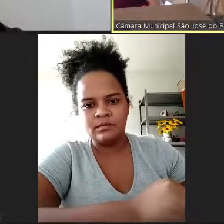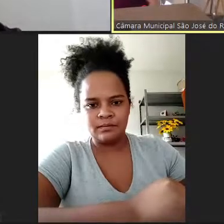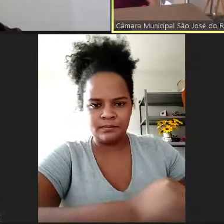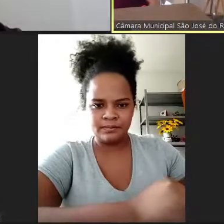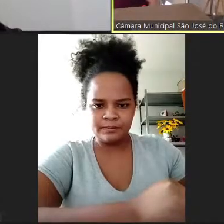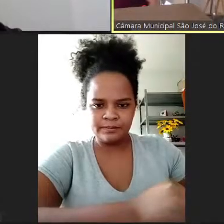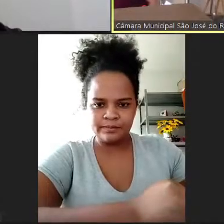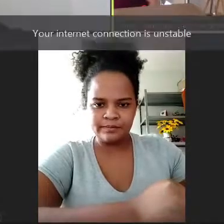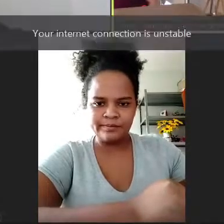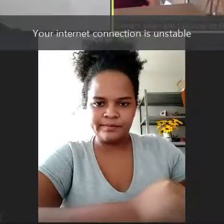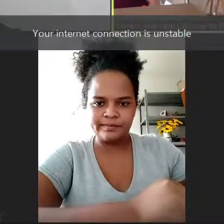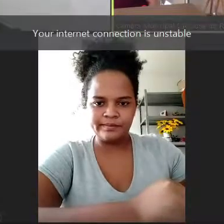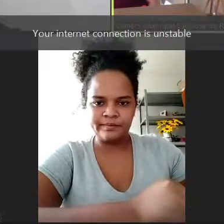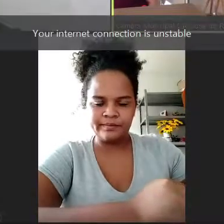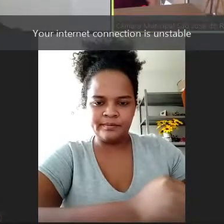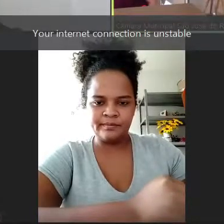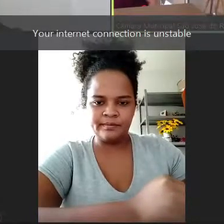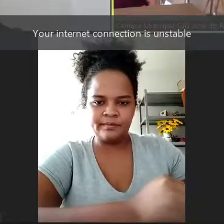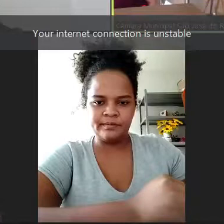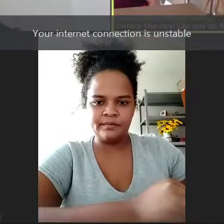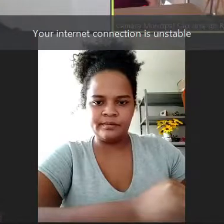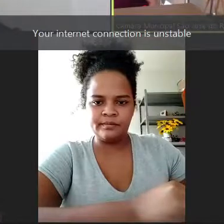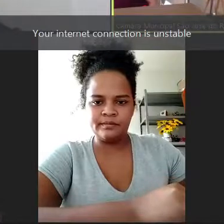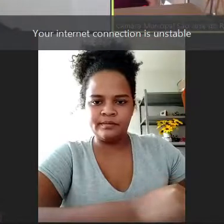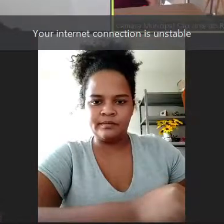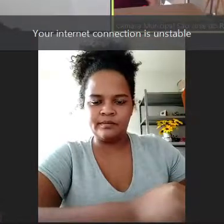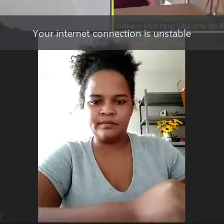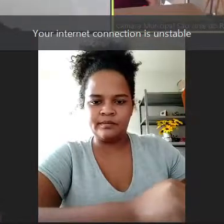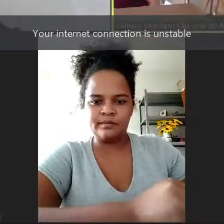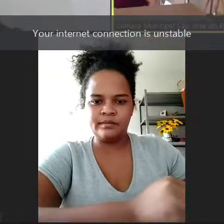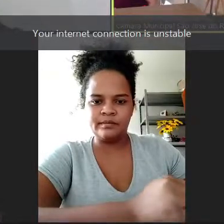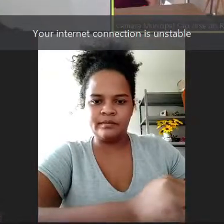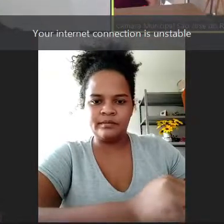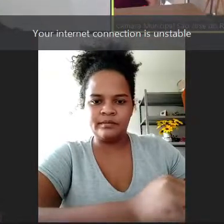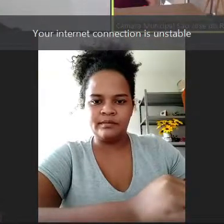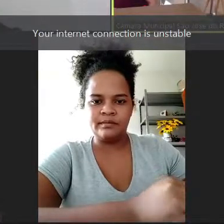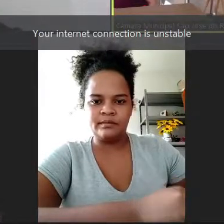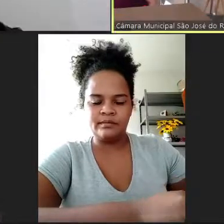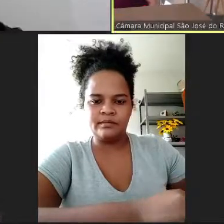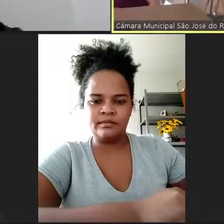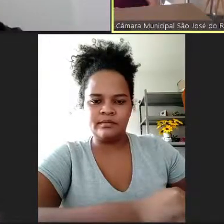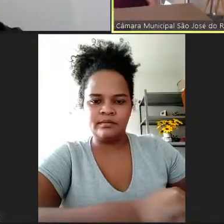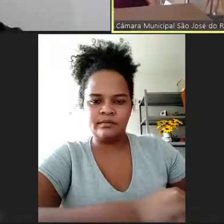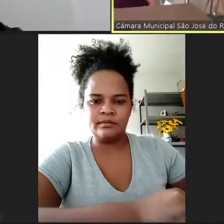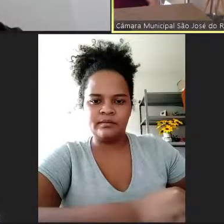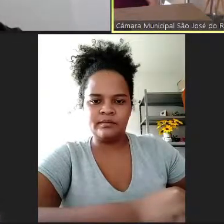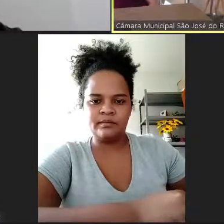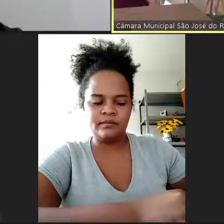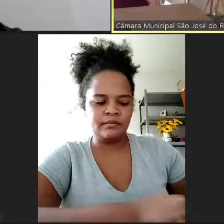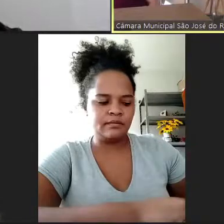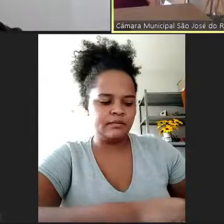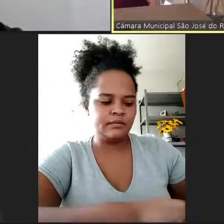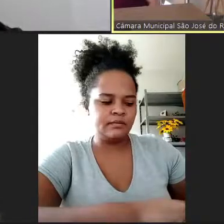em especial, através do fundo municipal, fundo de solidariedade, que ela vem procurando instituir, e é onde a gente